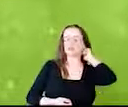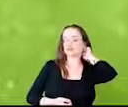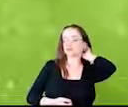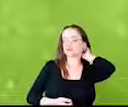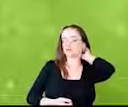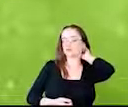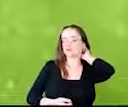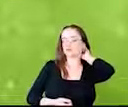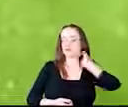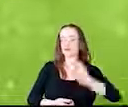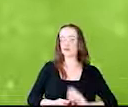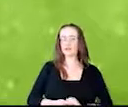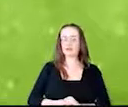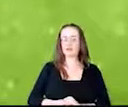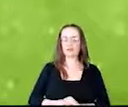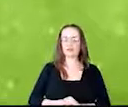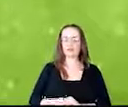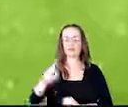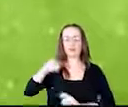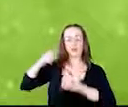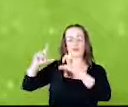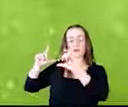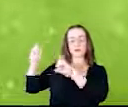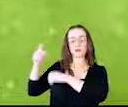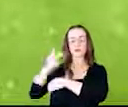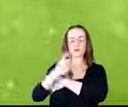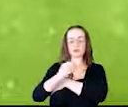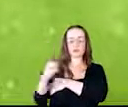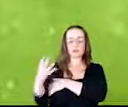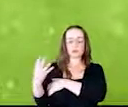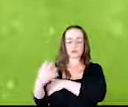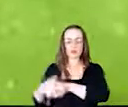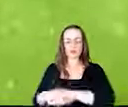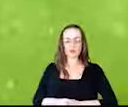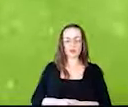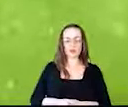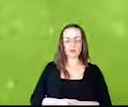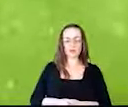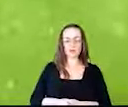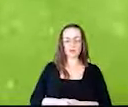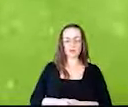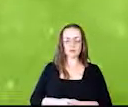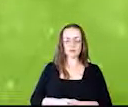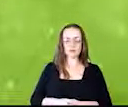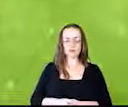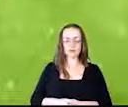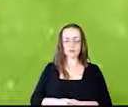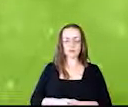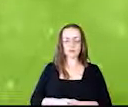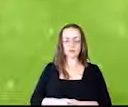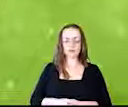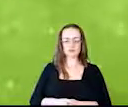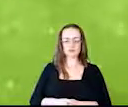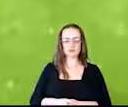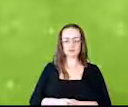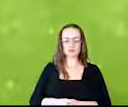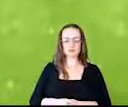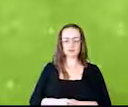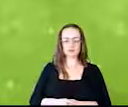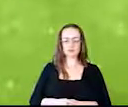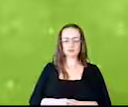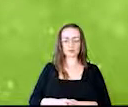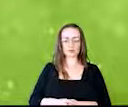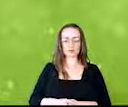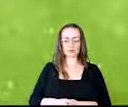Essa aqui é uma foto de 2004, dois filhos meus, o Rafael, esse que está em cima da placa, ele é engenheiro agrônomo, a minha filha Renata.